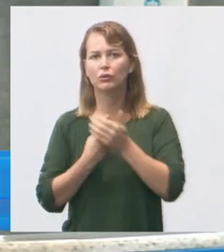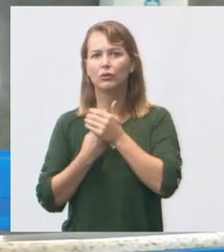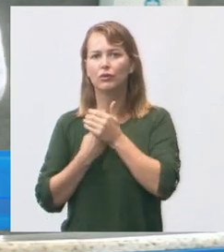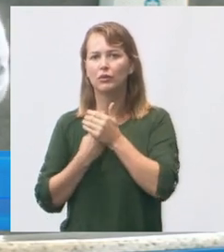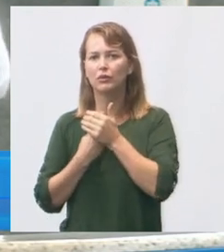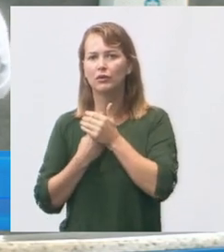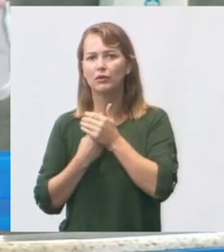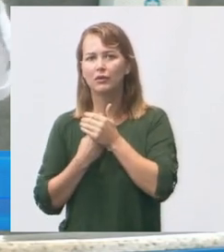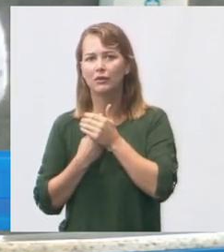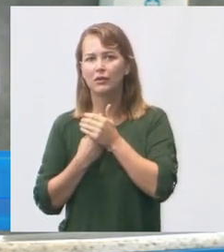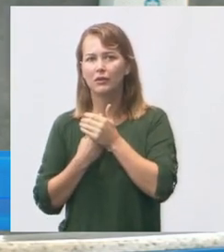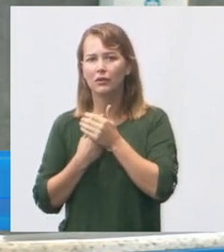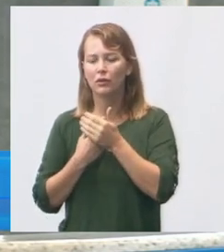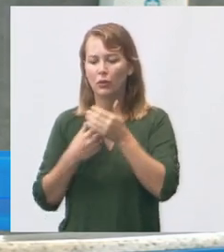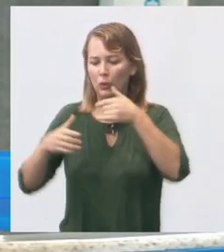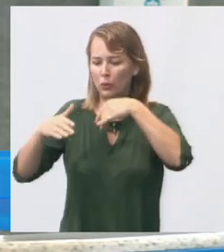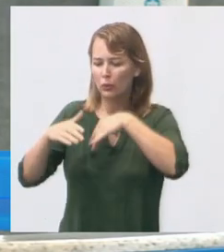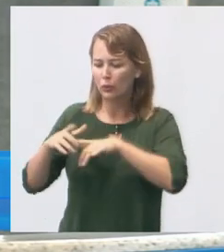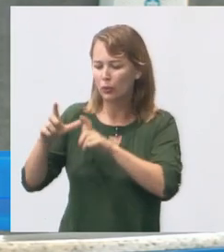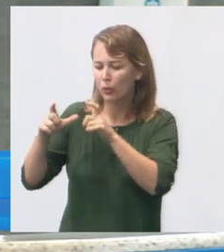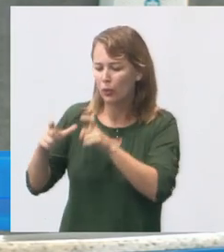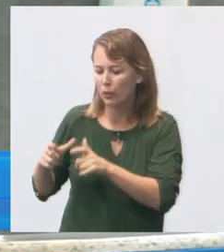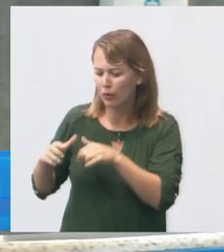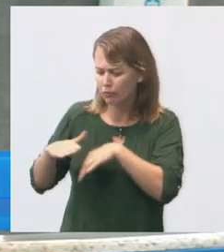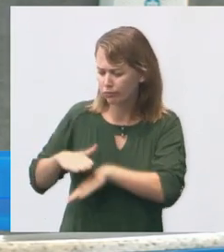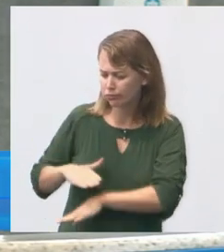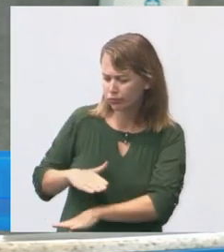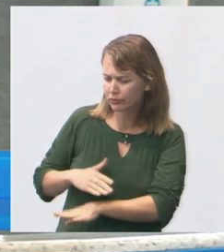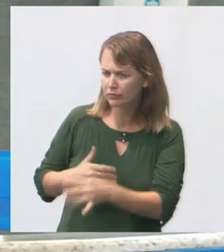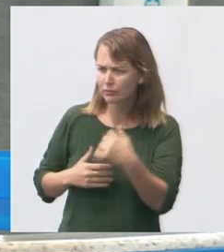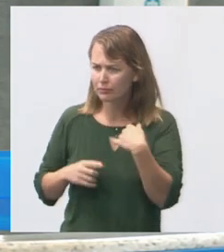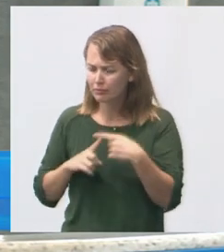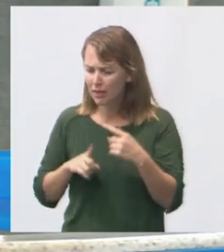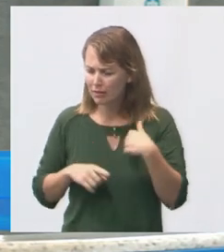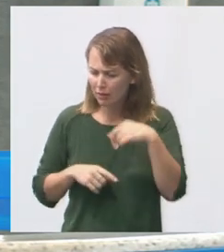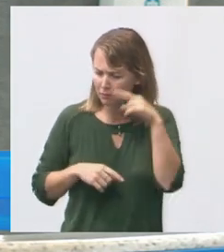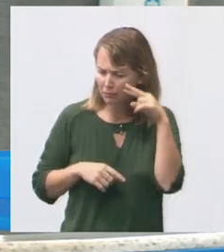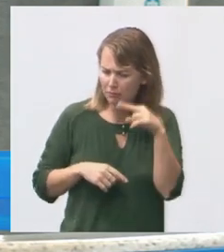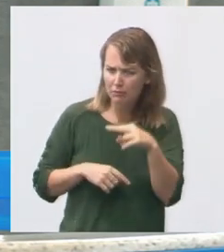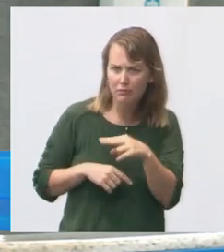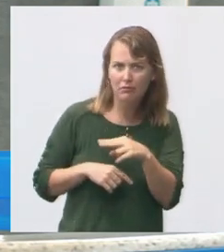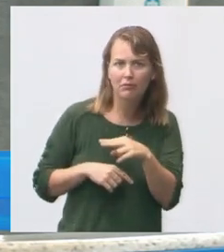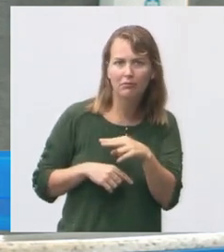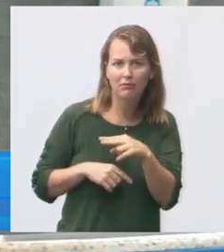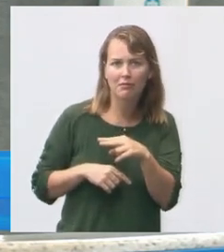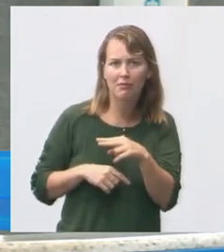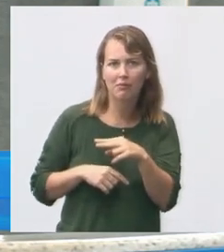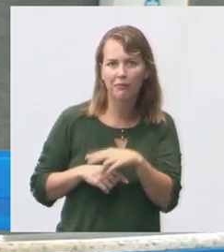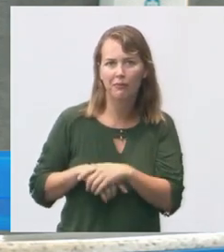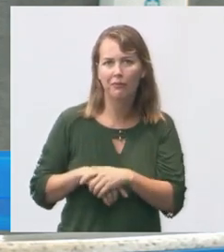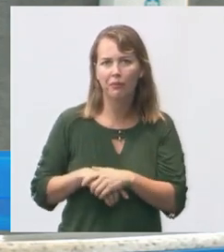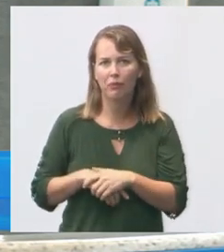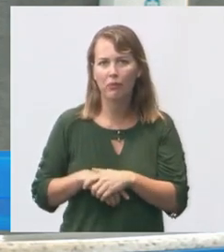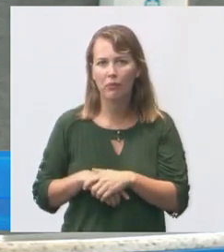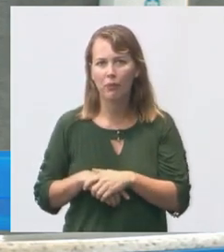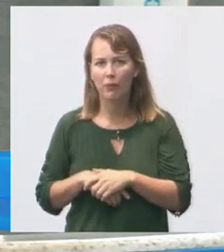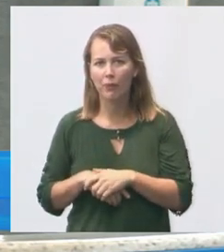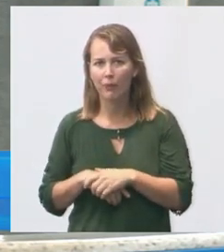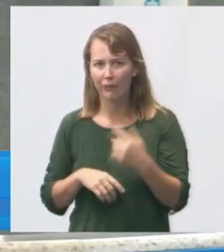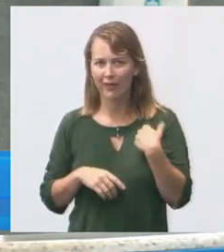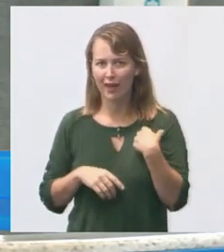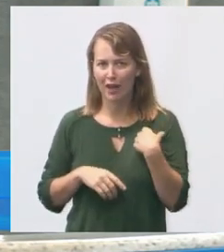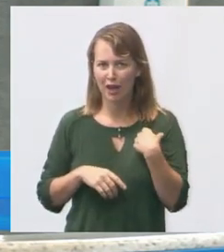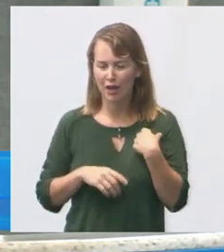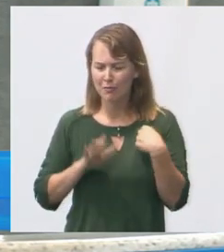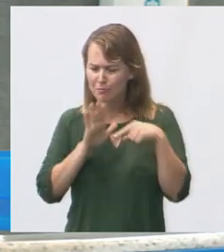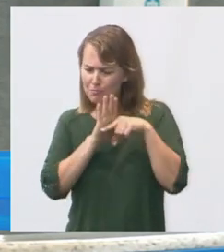calabouçozinho que tinha lá só que eu com minha como eu sou praticamente um detetive